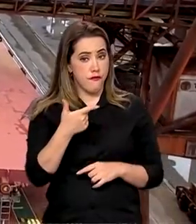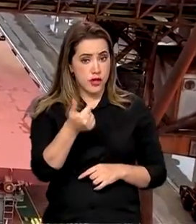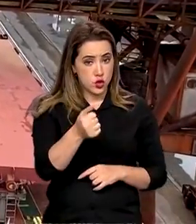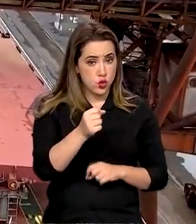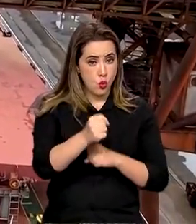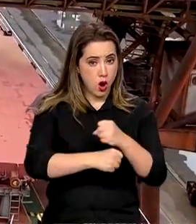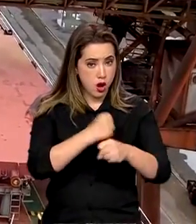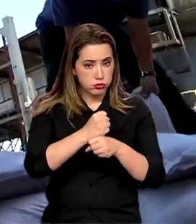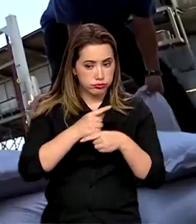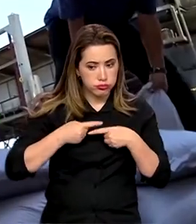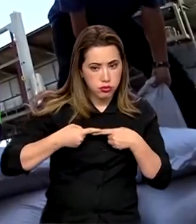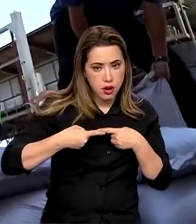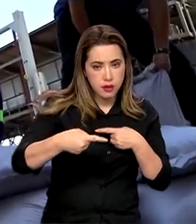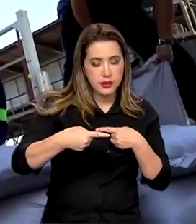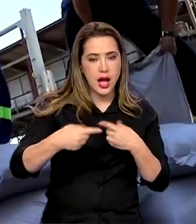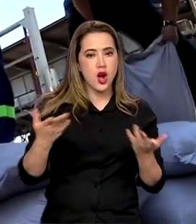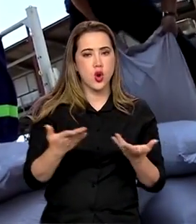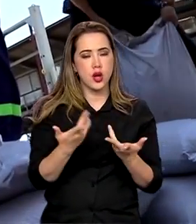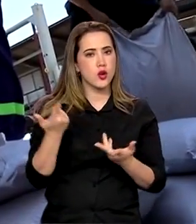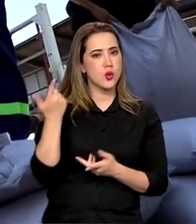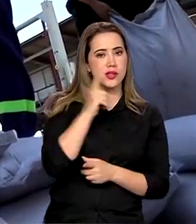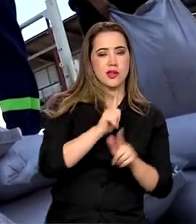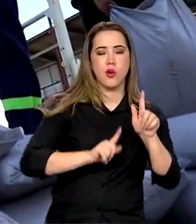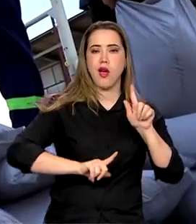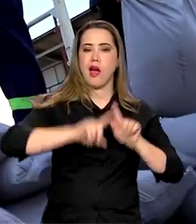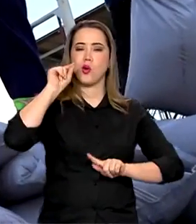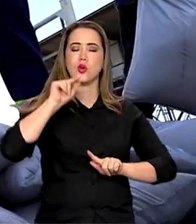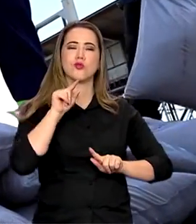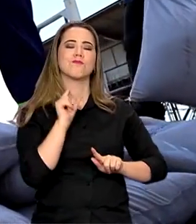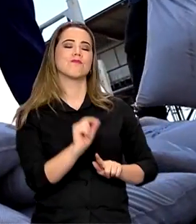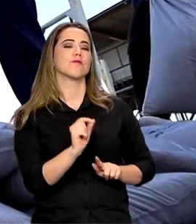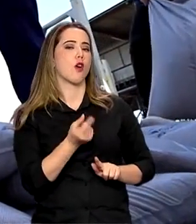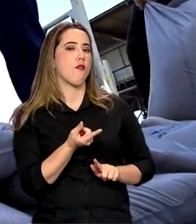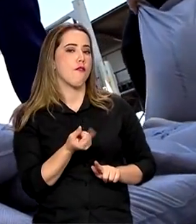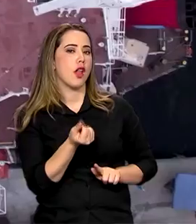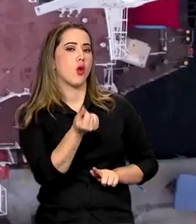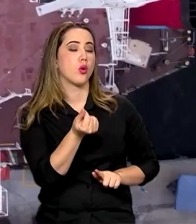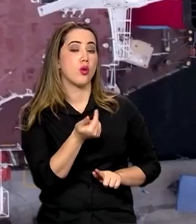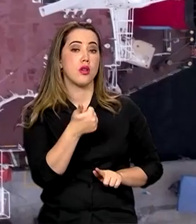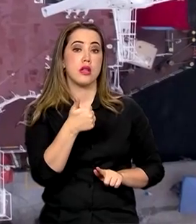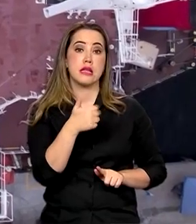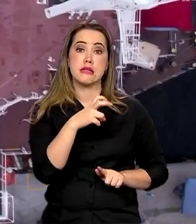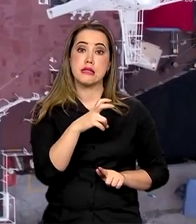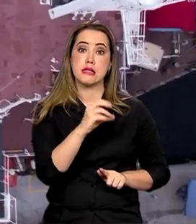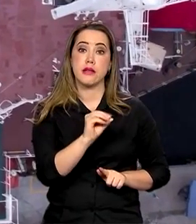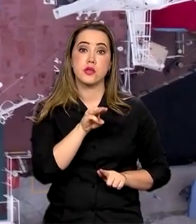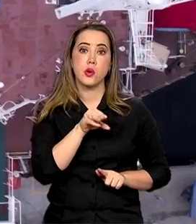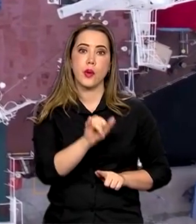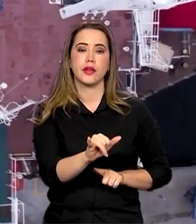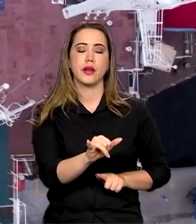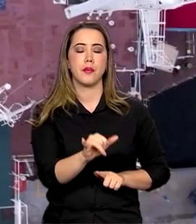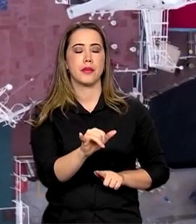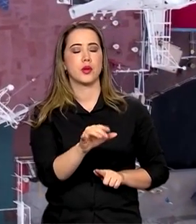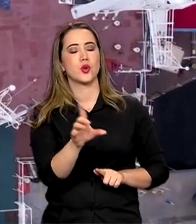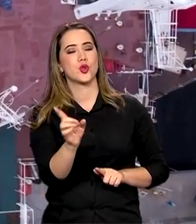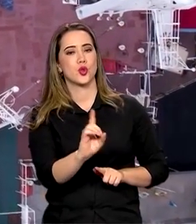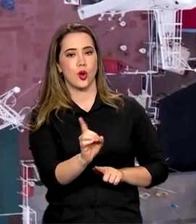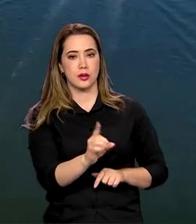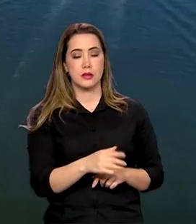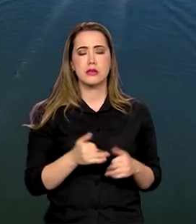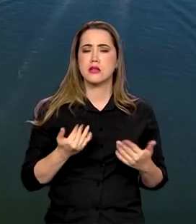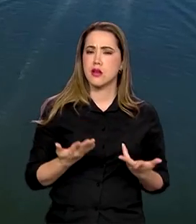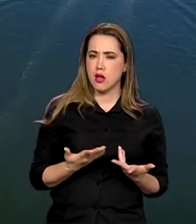depois, essa relação alcançou a marca recorde de 150 bilhões e meio de dólares,